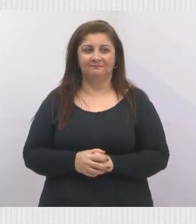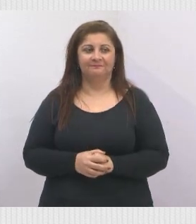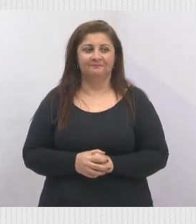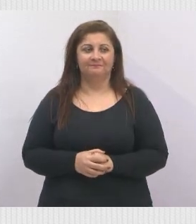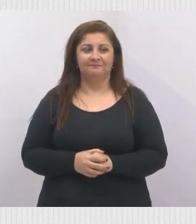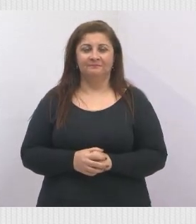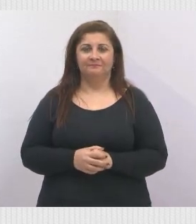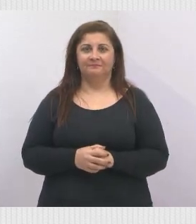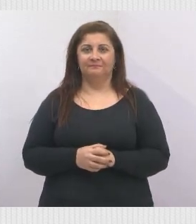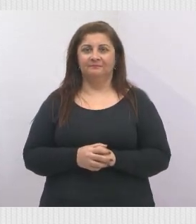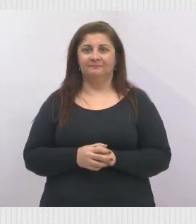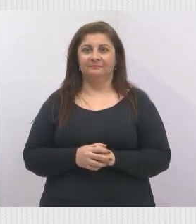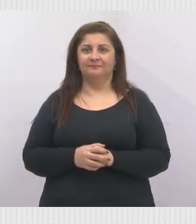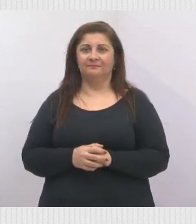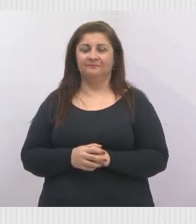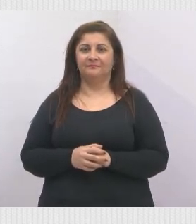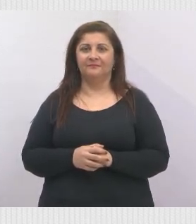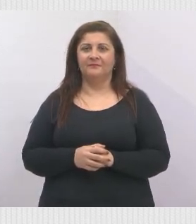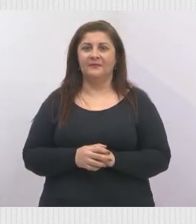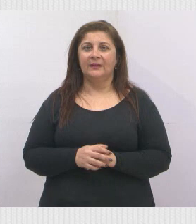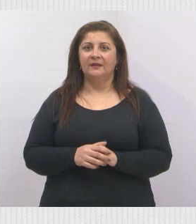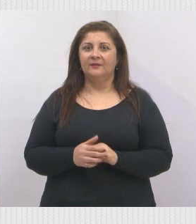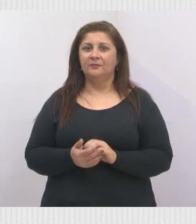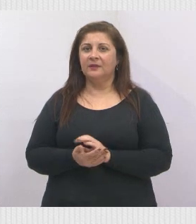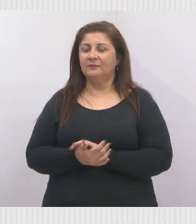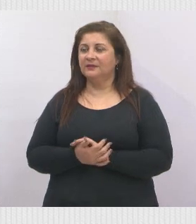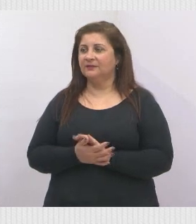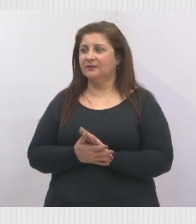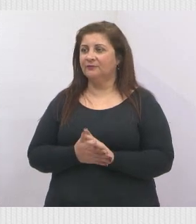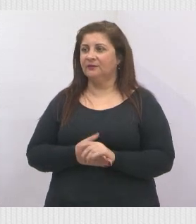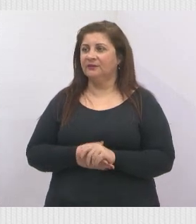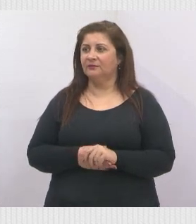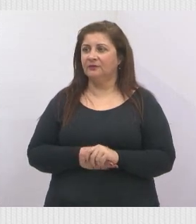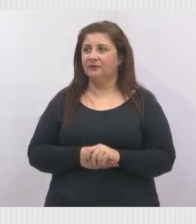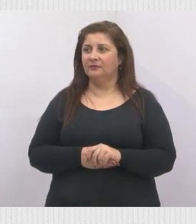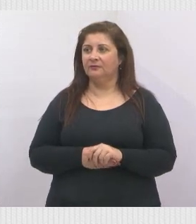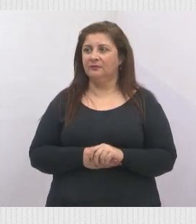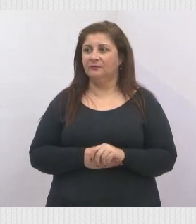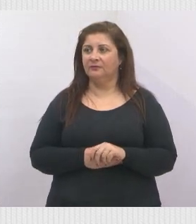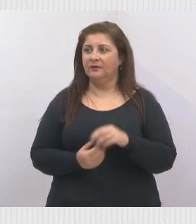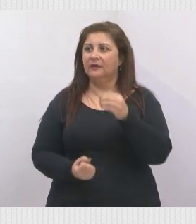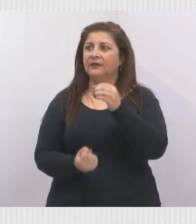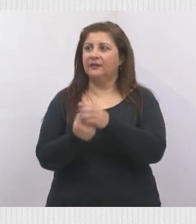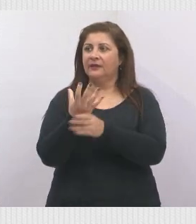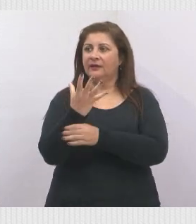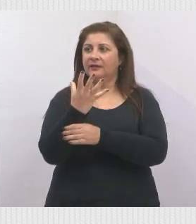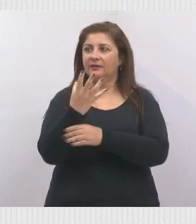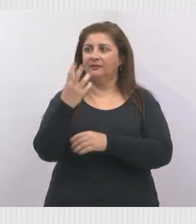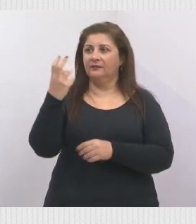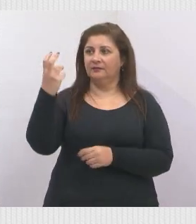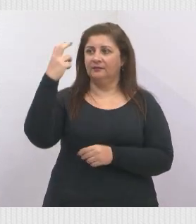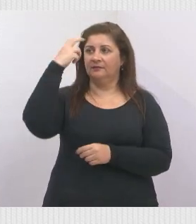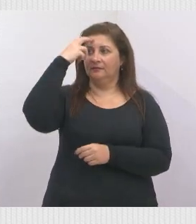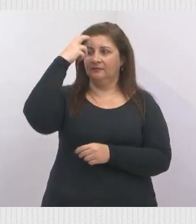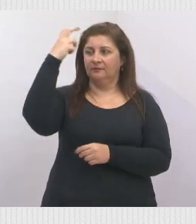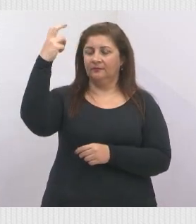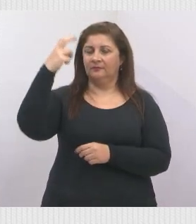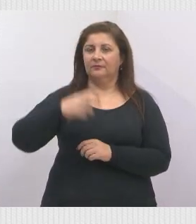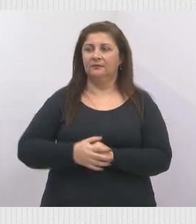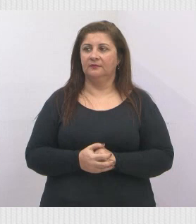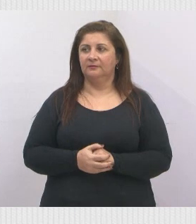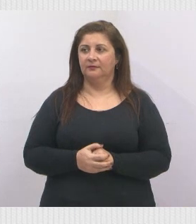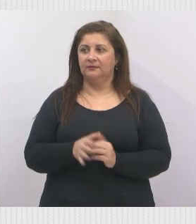Fundação Cultural têm agradado muito a nossa população. Então, fica o nosso carinho e nosso